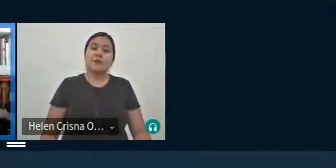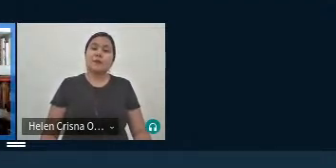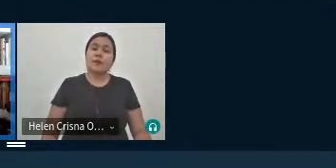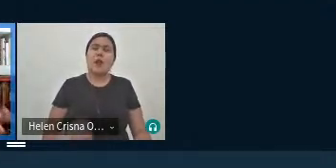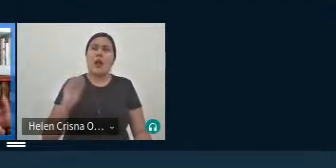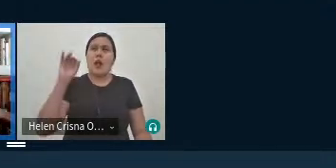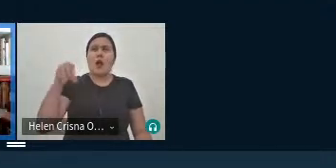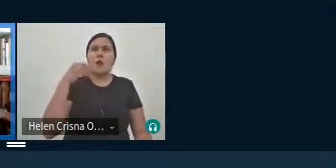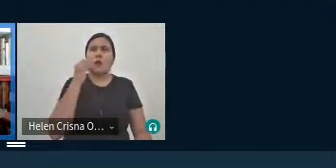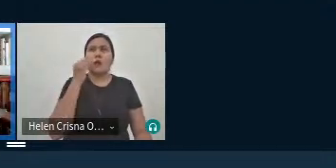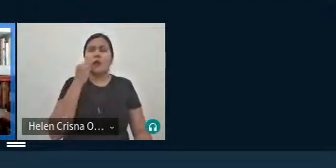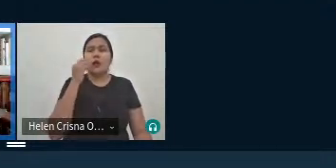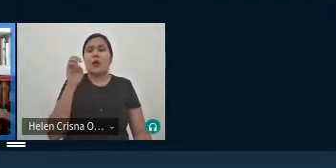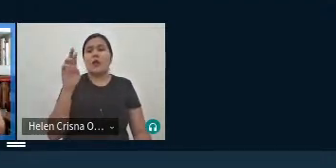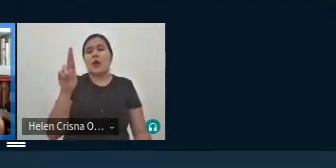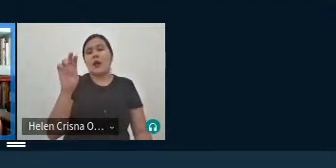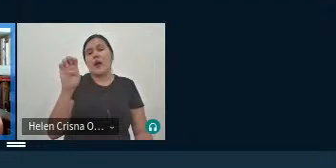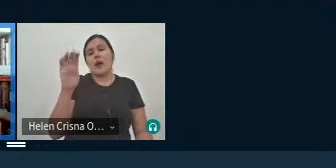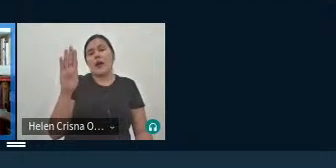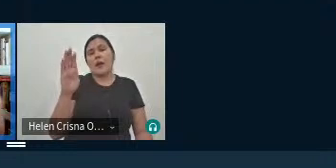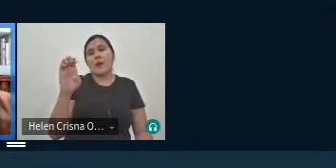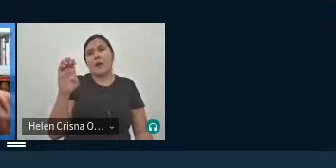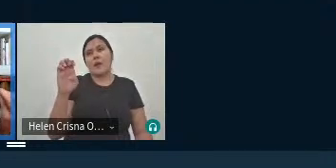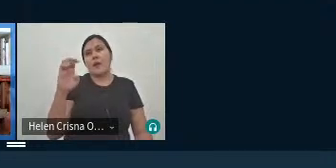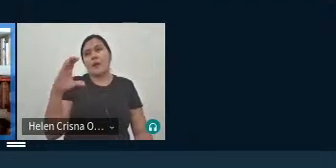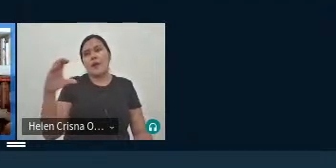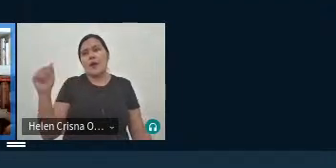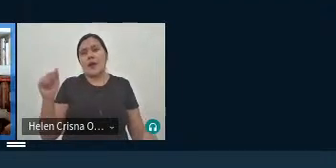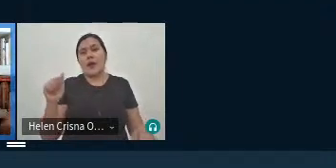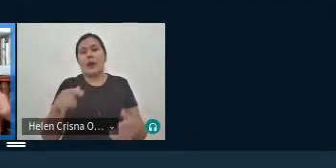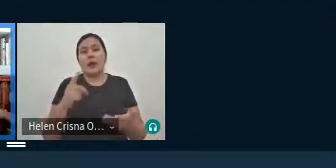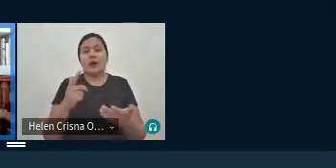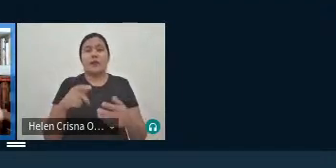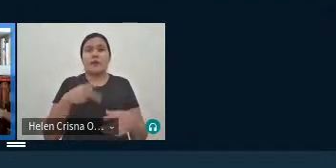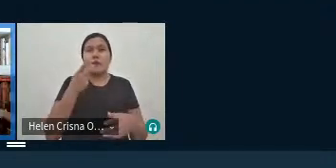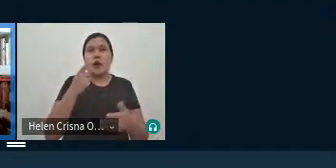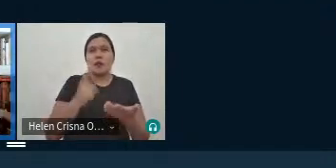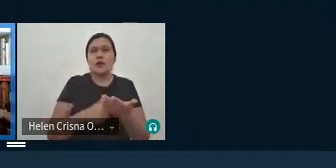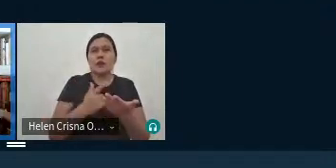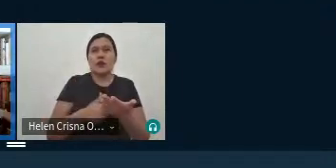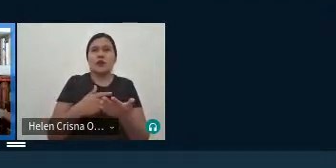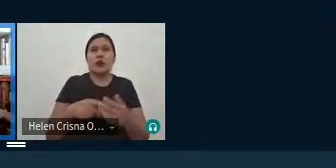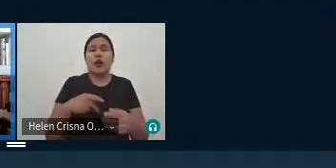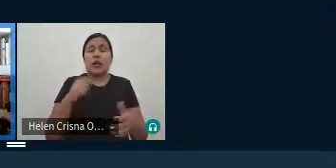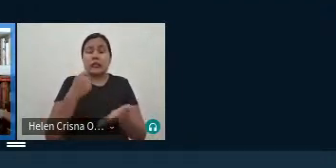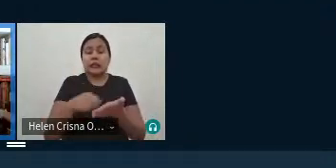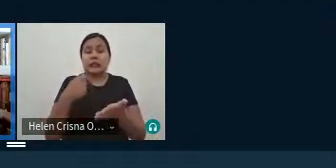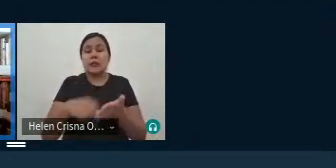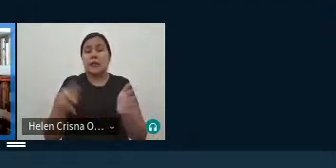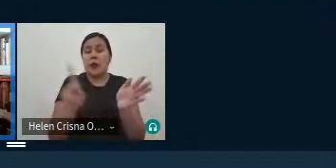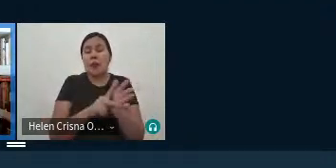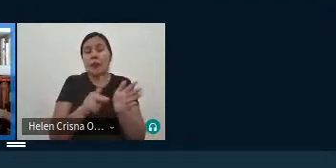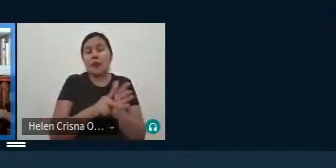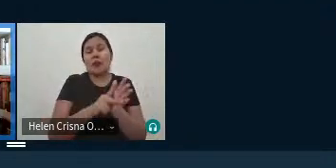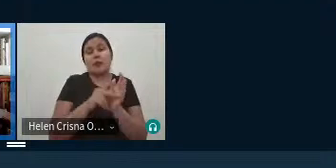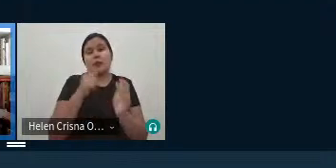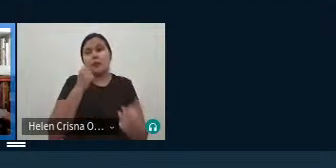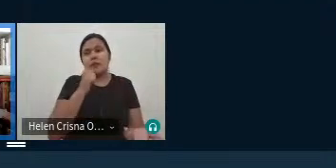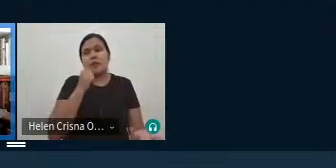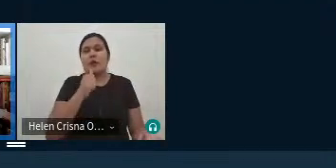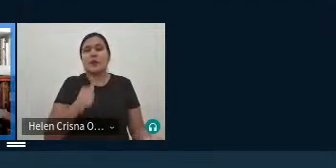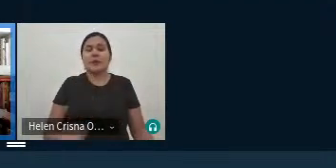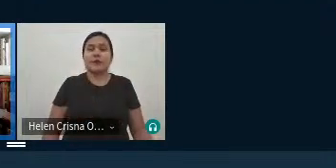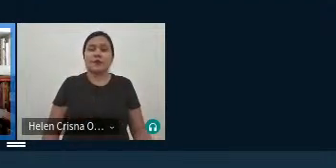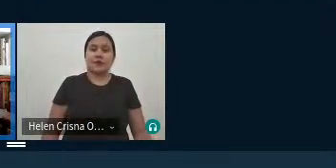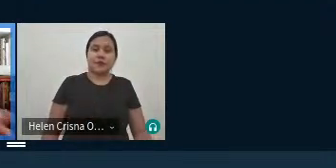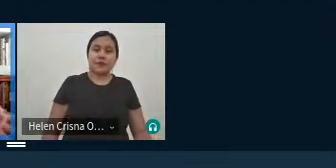nenhuma a Rebecca Sonit de falar que na verdade aquele livro era escrito por ela ela própria né e é justamente